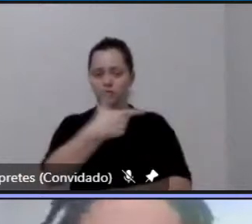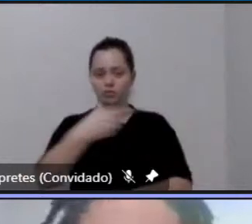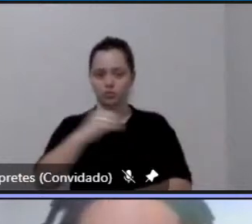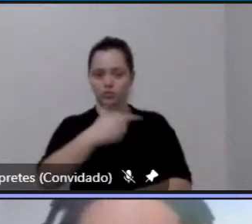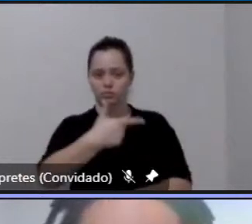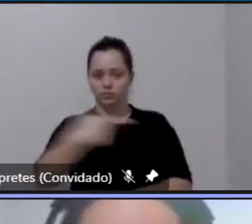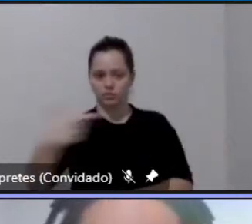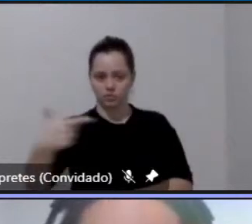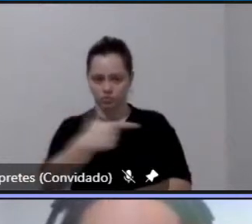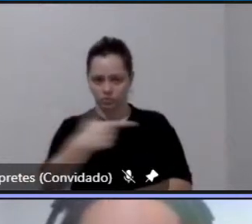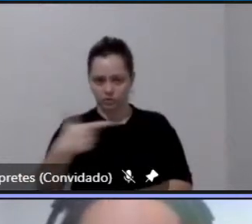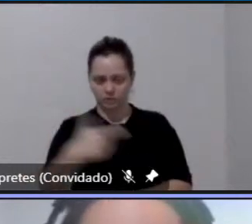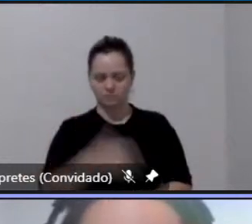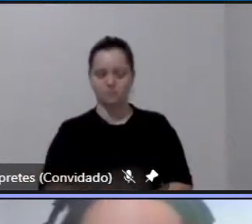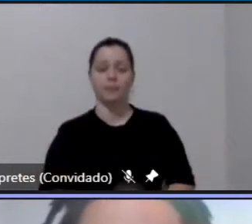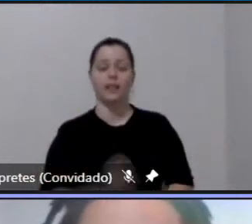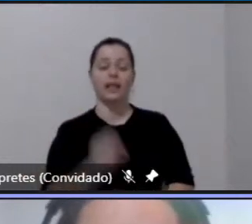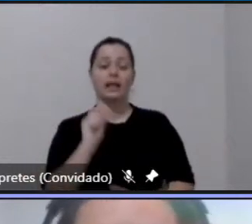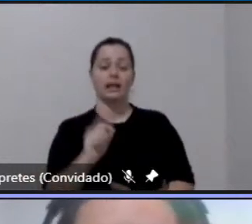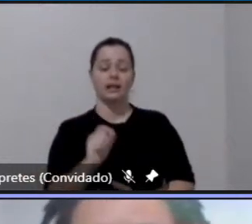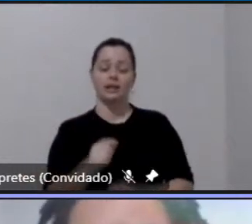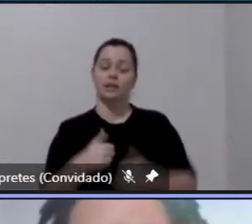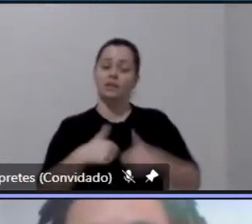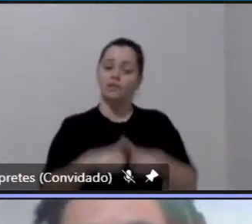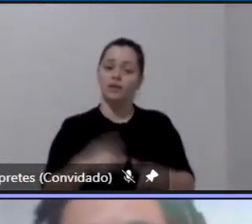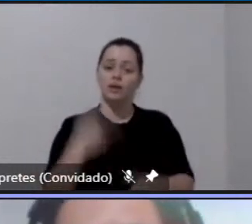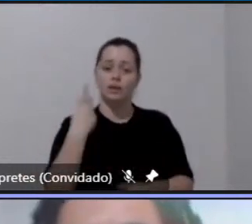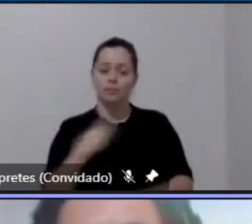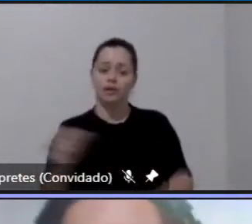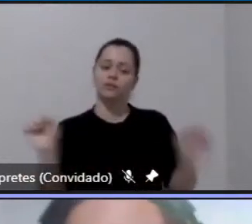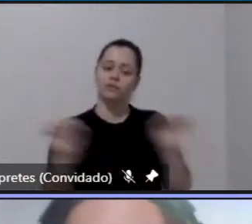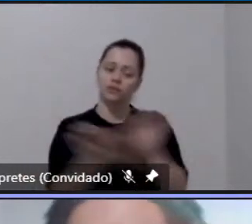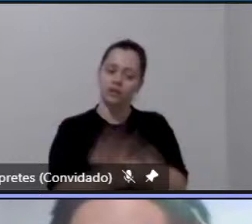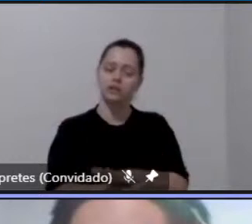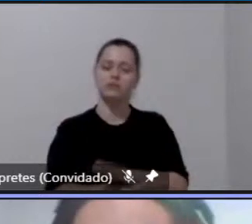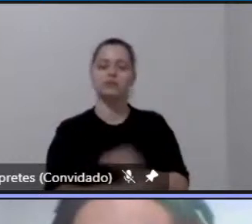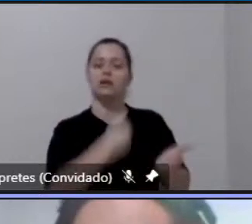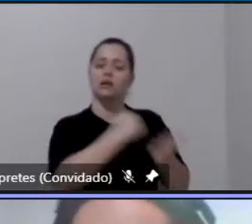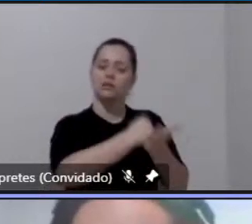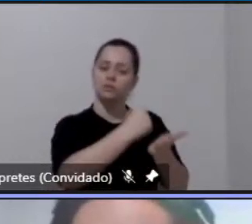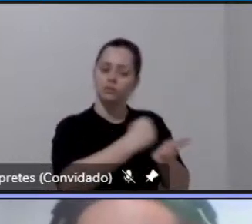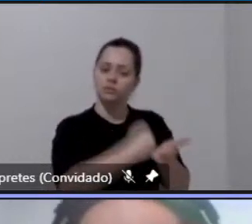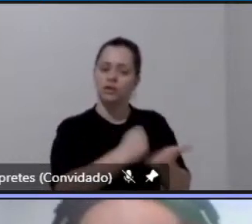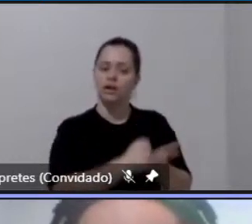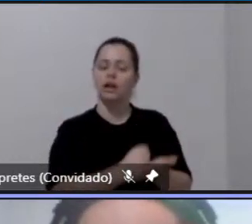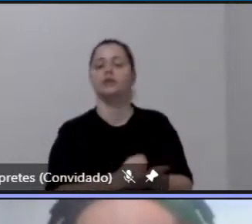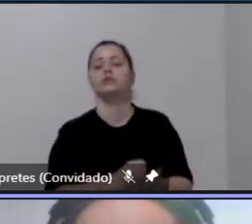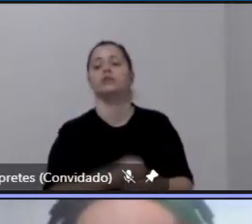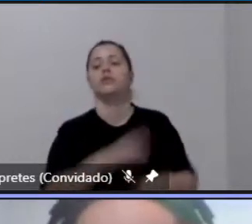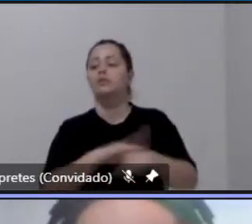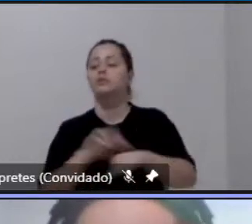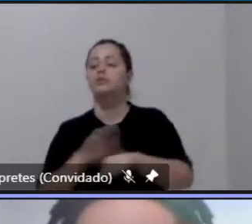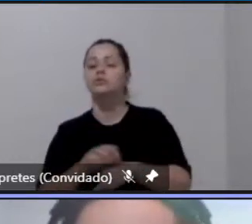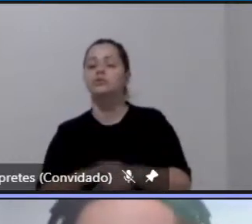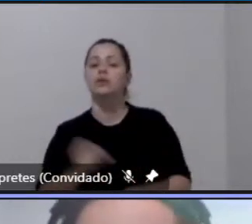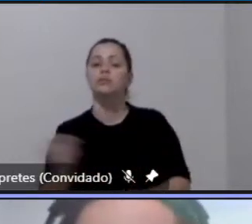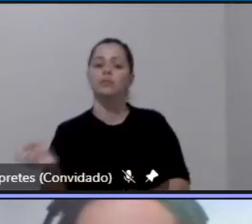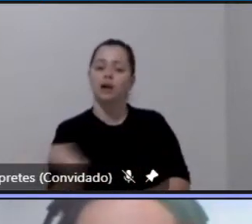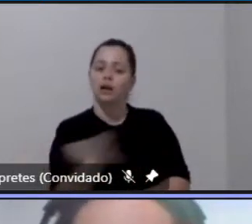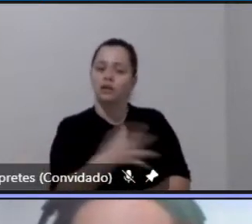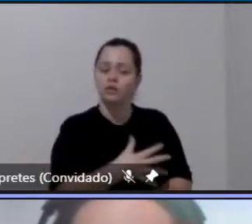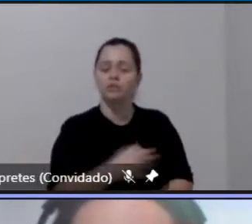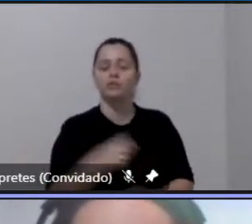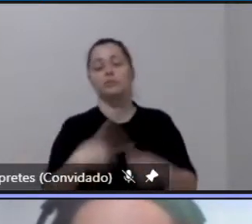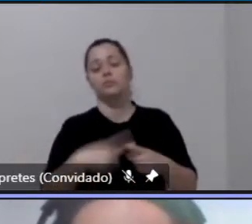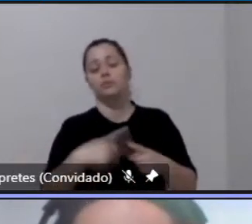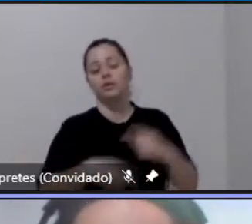expectativa de encerrar o contrato e iniciar nova licitação que pelo desenrolar das